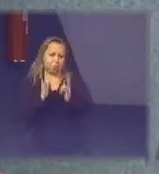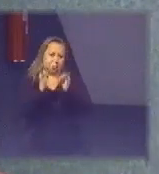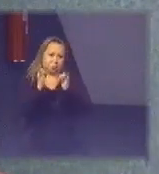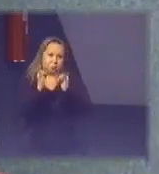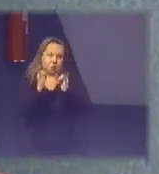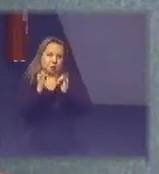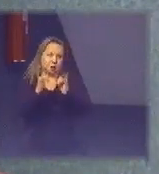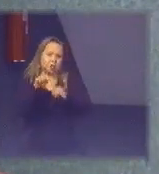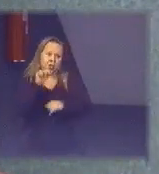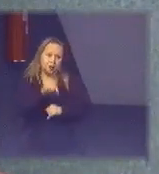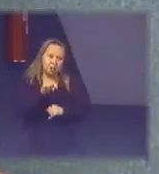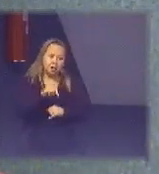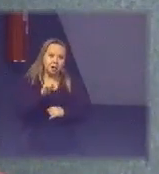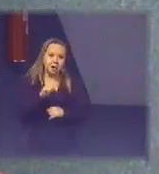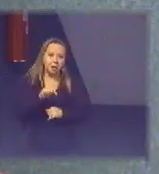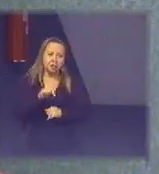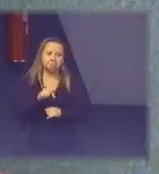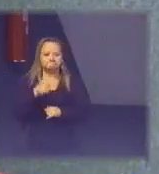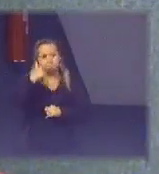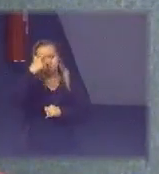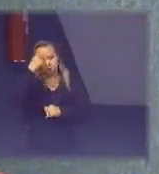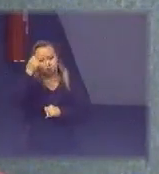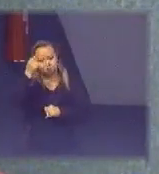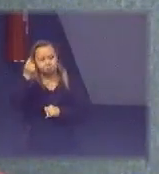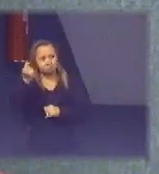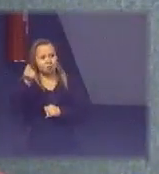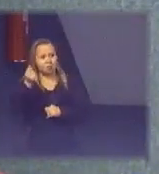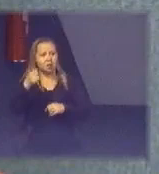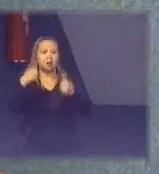academia pode nos ajudar bastante nesse sentido